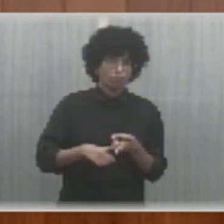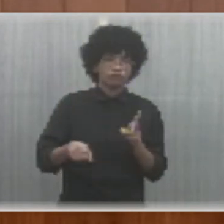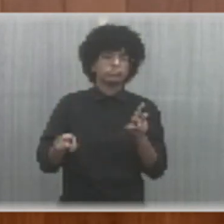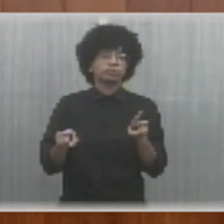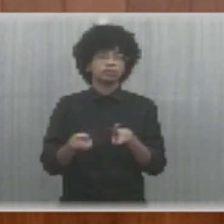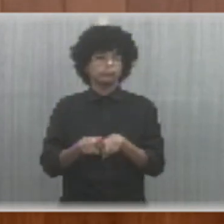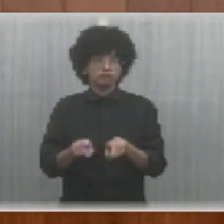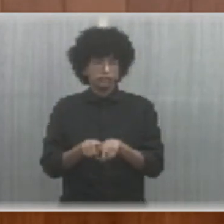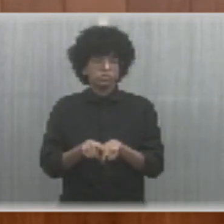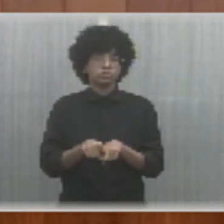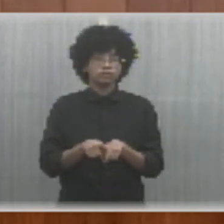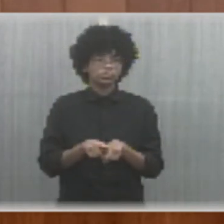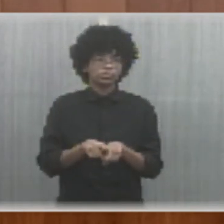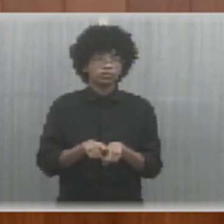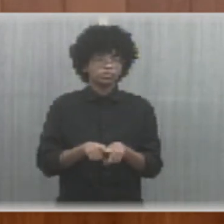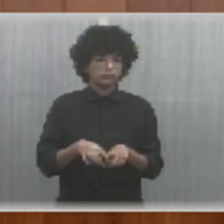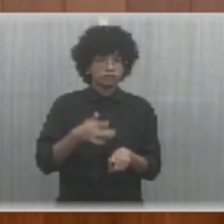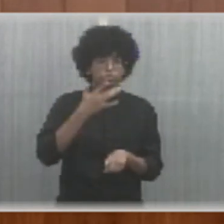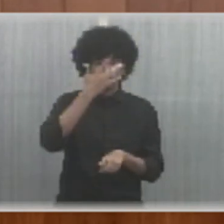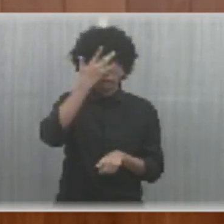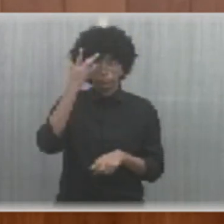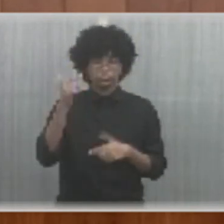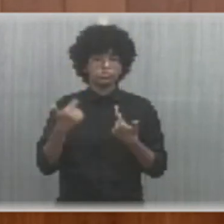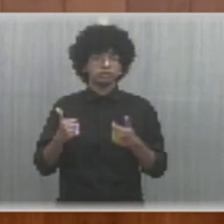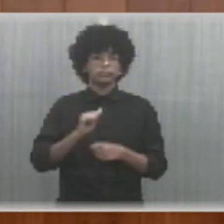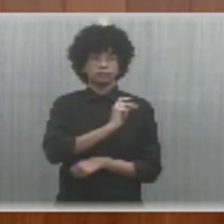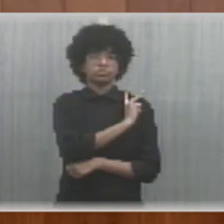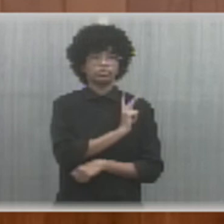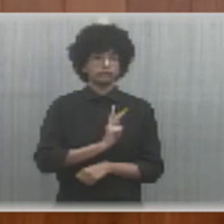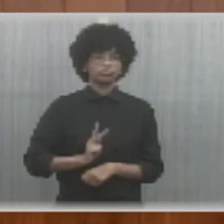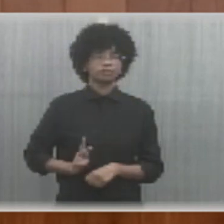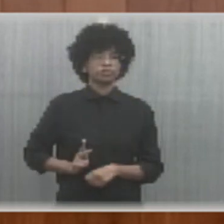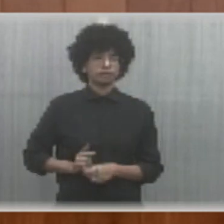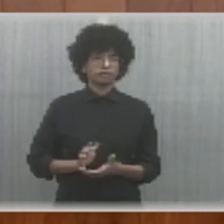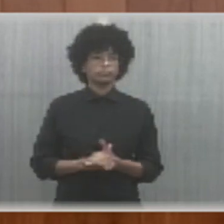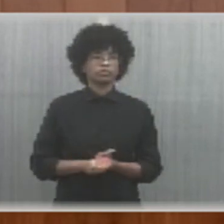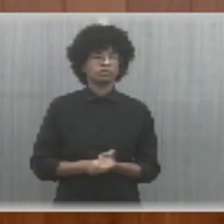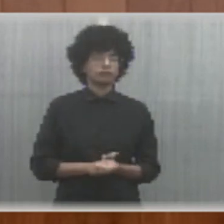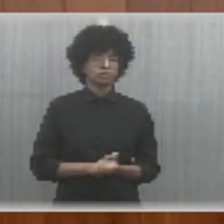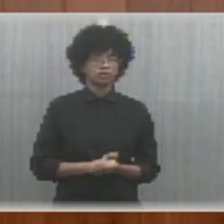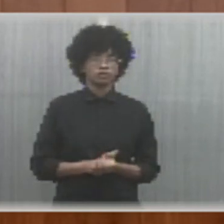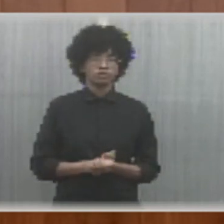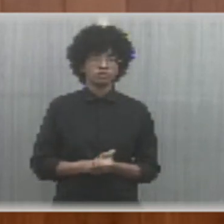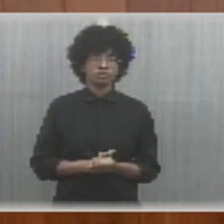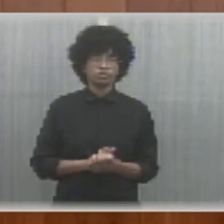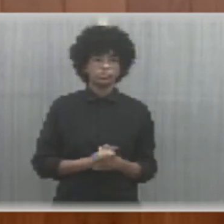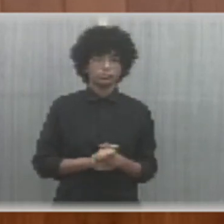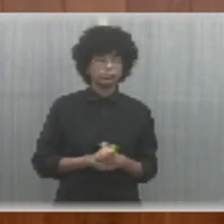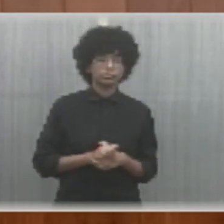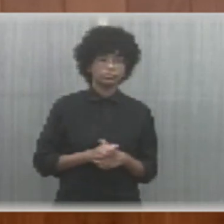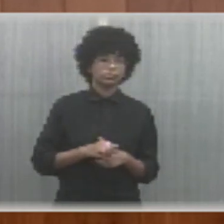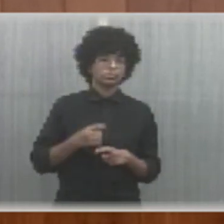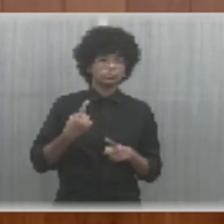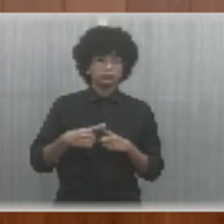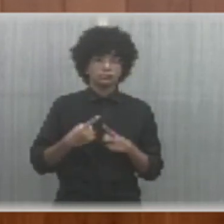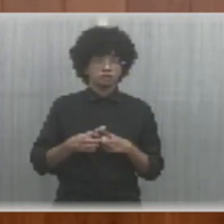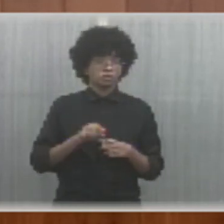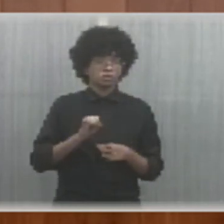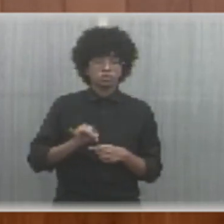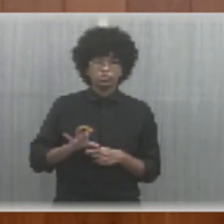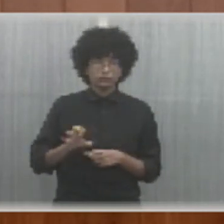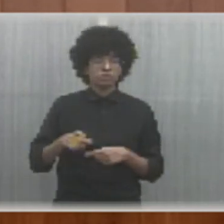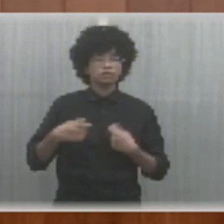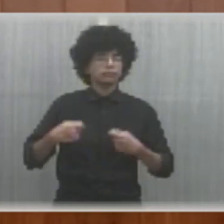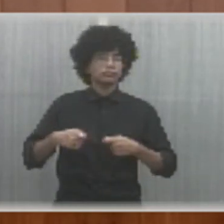investigando também agentes públicos. Até, como eu disse, até porque, se não fosse assim, essa investigação não